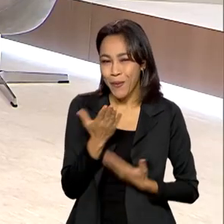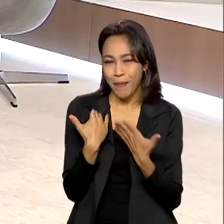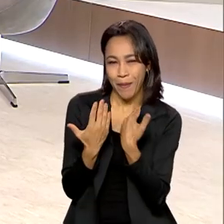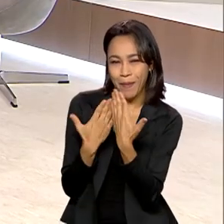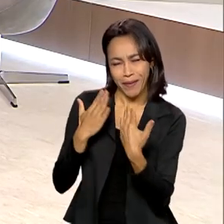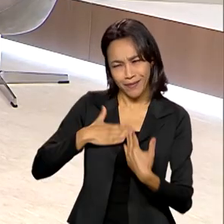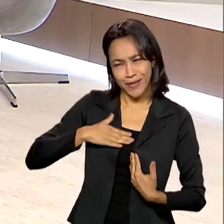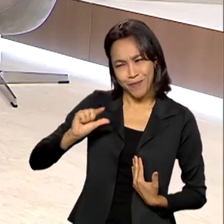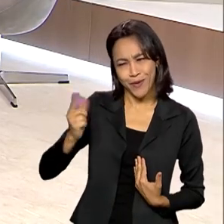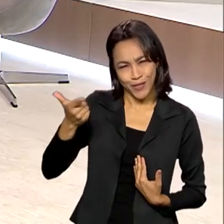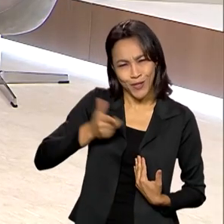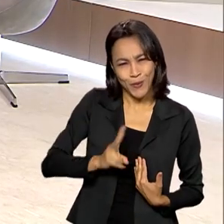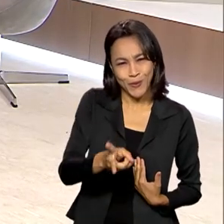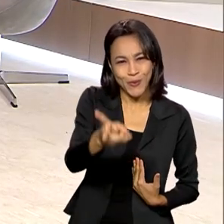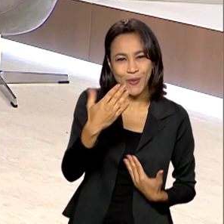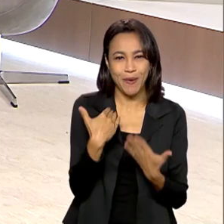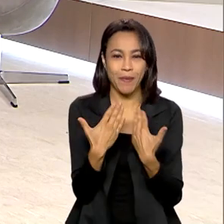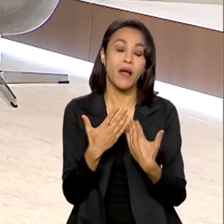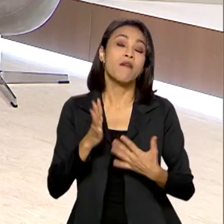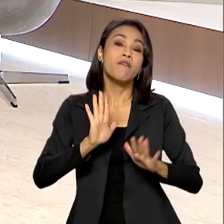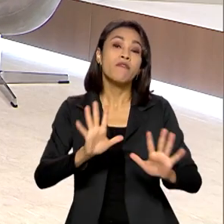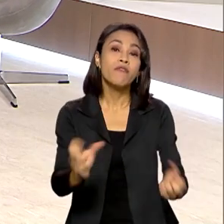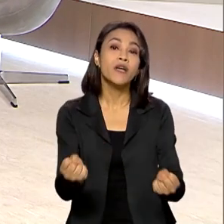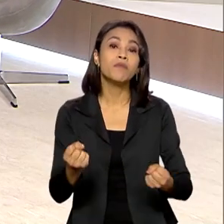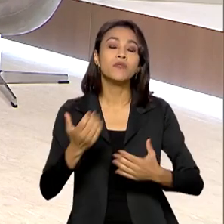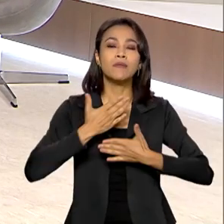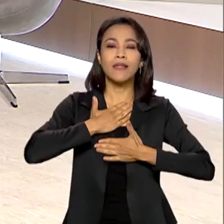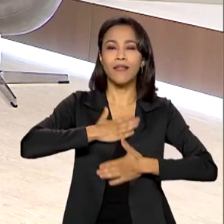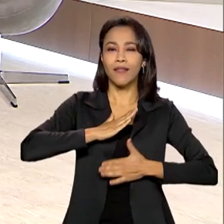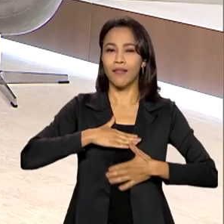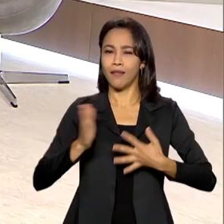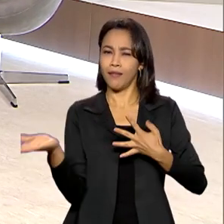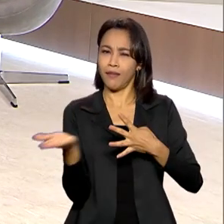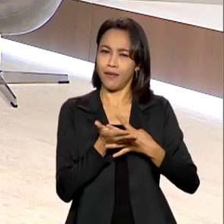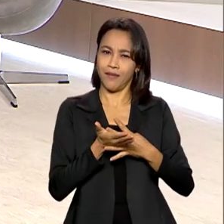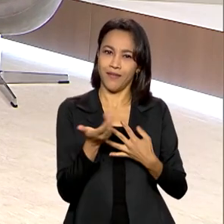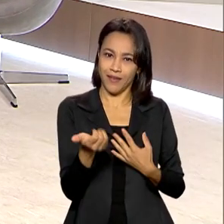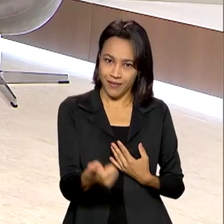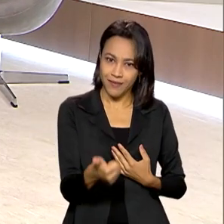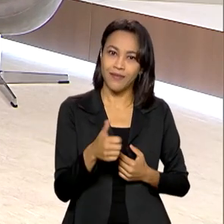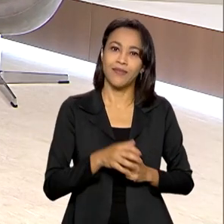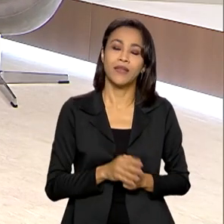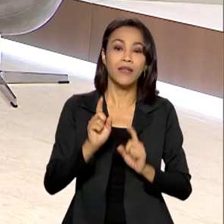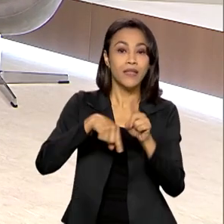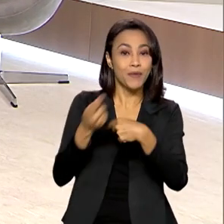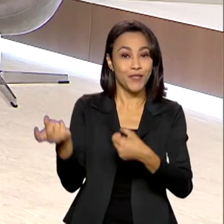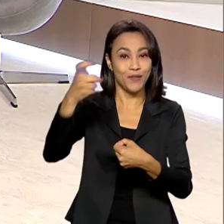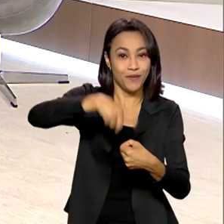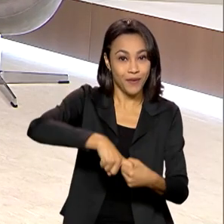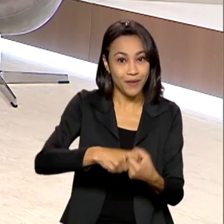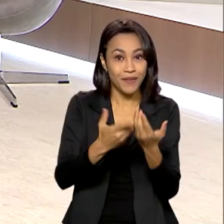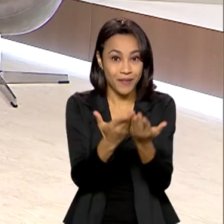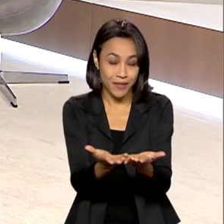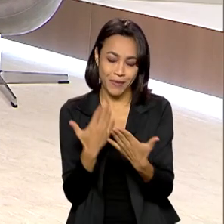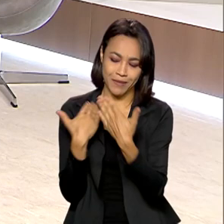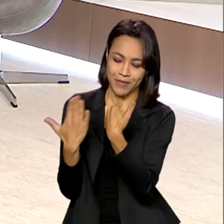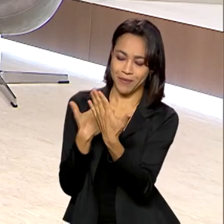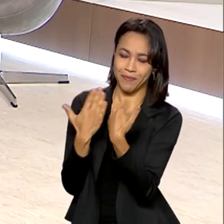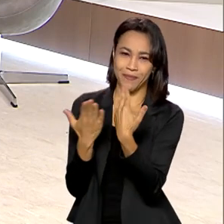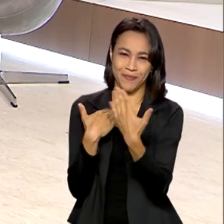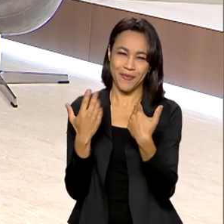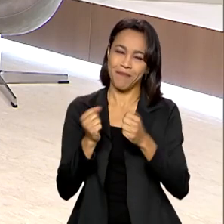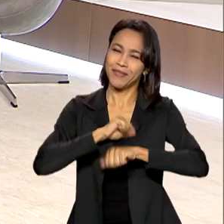continua, né? Mas agora a gente vai fazer aí um breve intervalo e depois a gente volta, então, com essa conversa